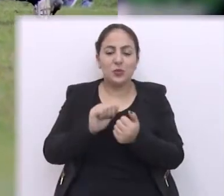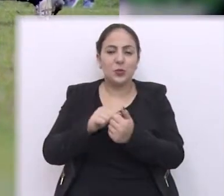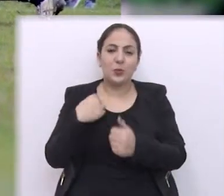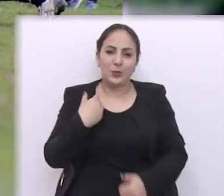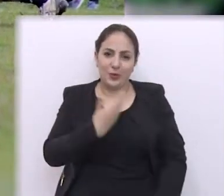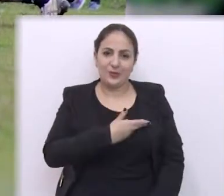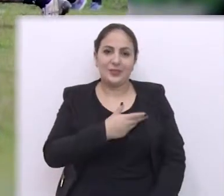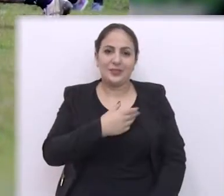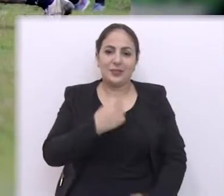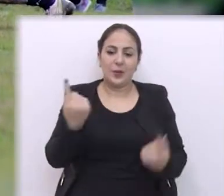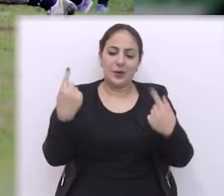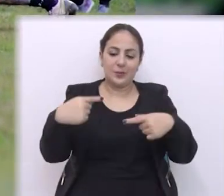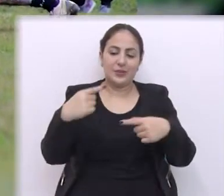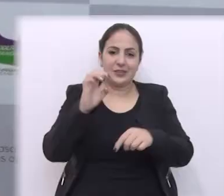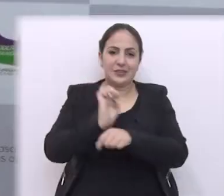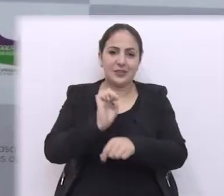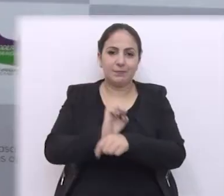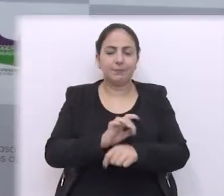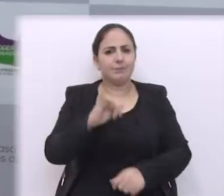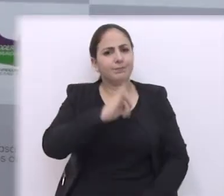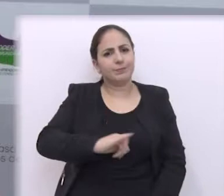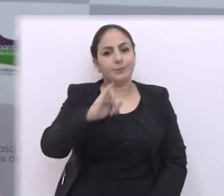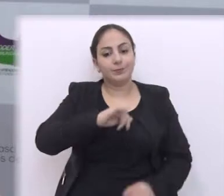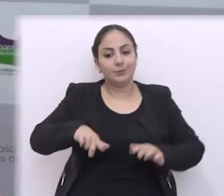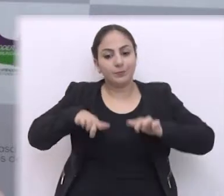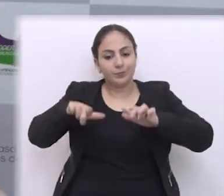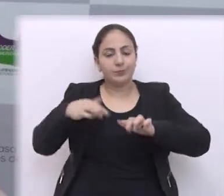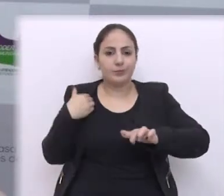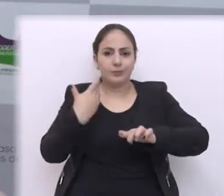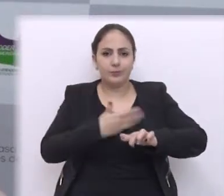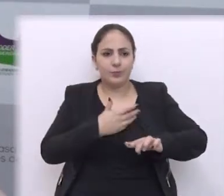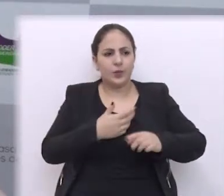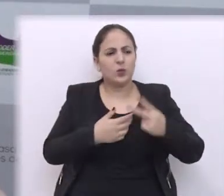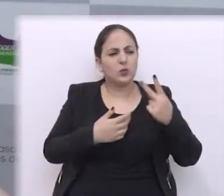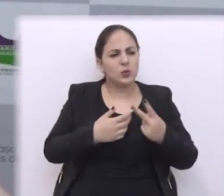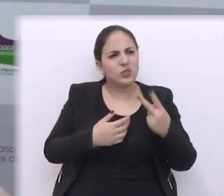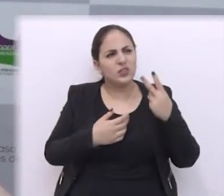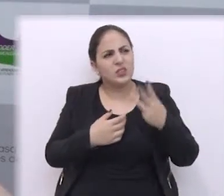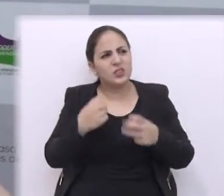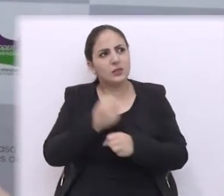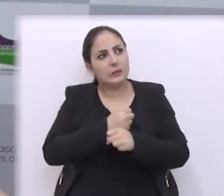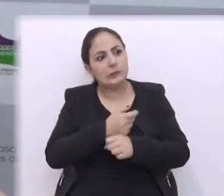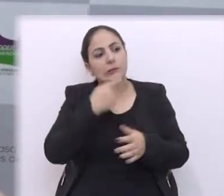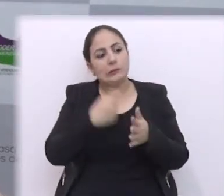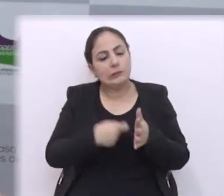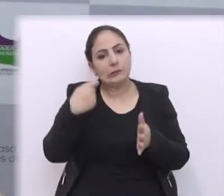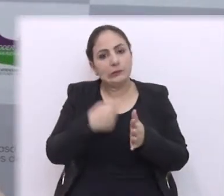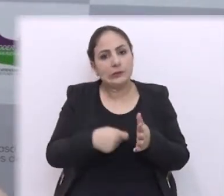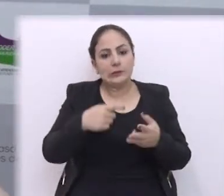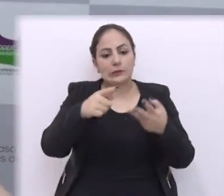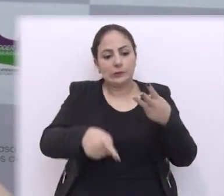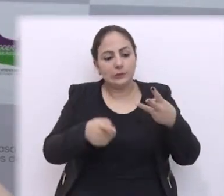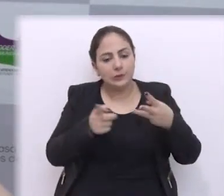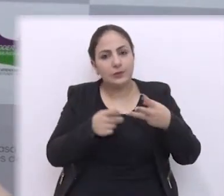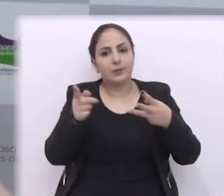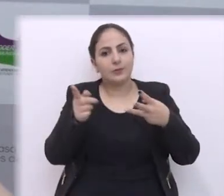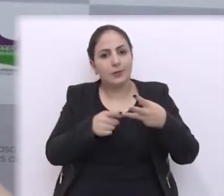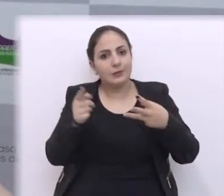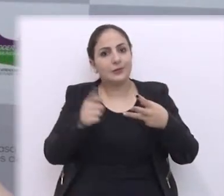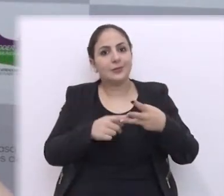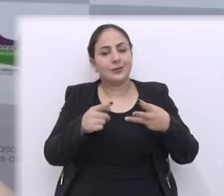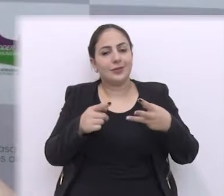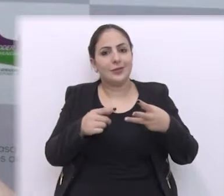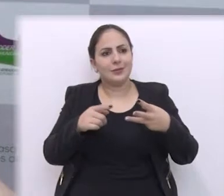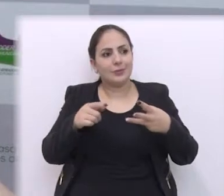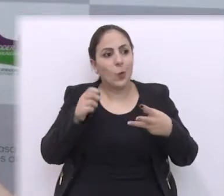e vem jogar junto com nós o campeão do estado do bau A importância do título é que a gente ficou dois, três anos batendo na trave em terceiro lugar